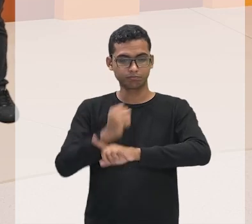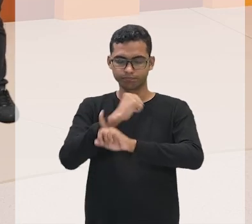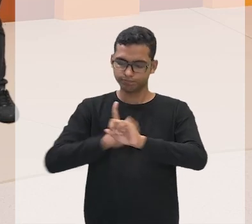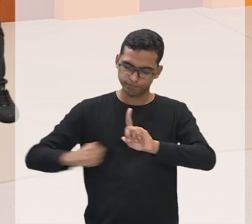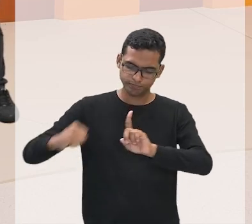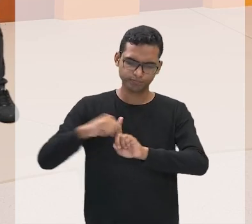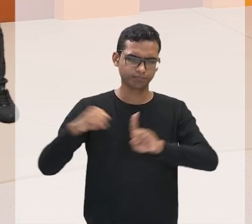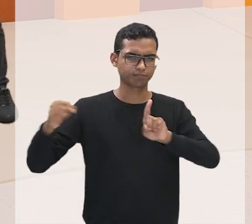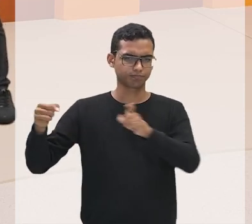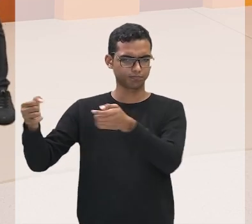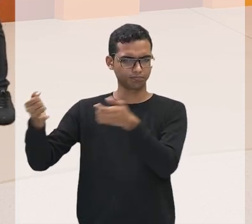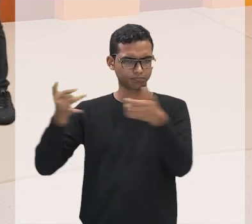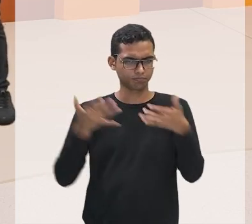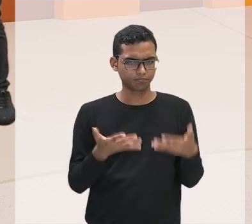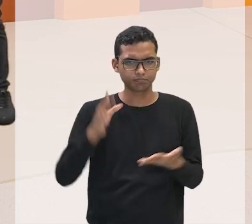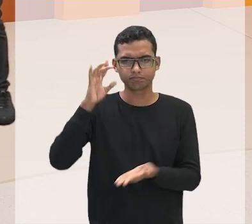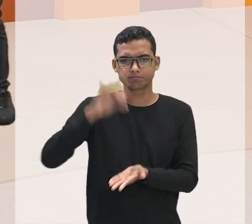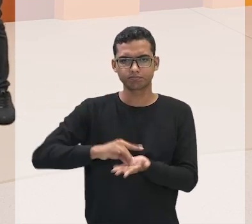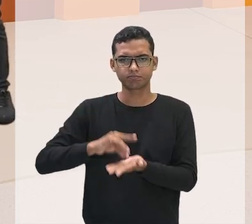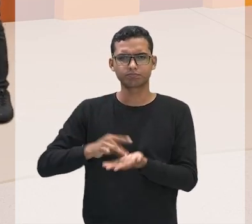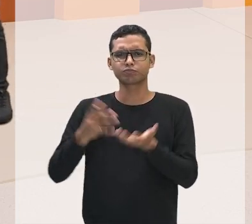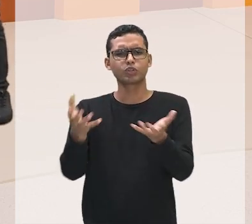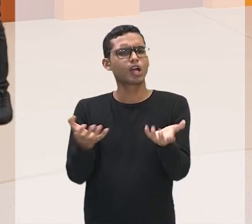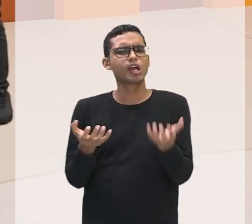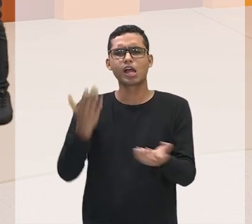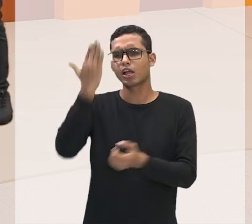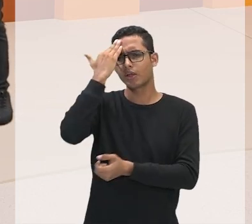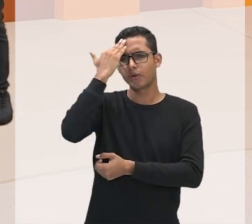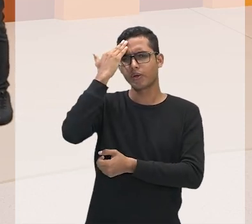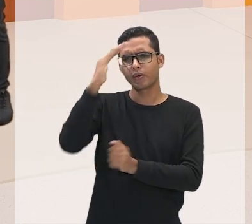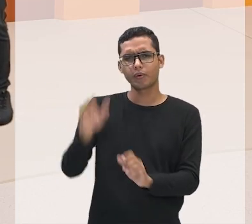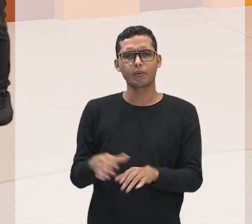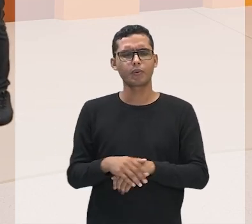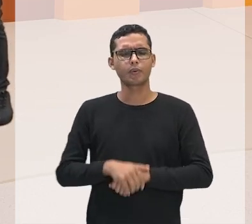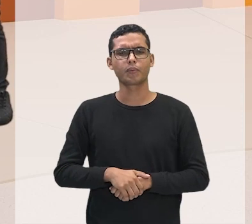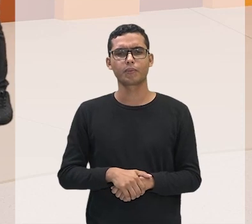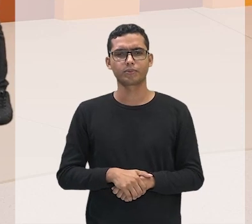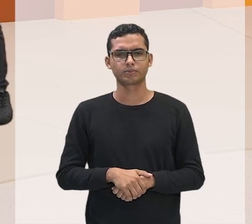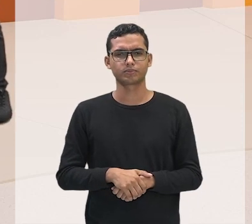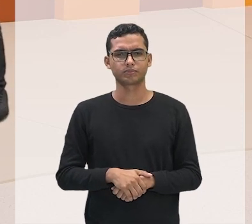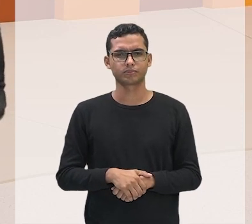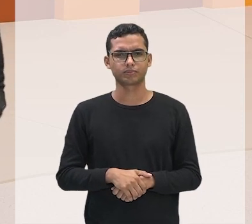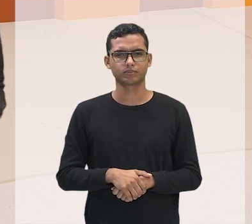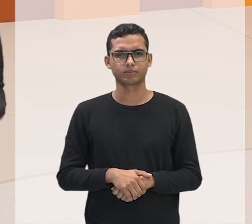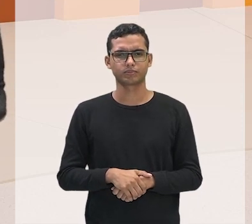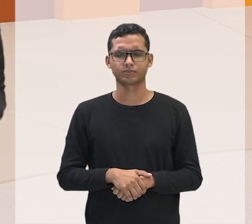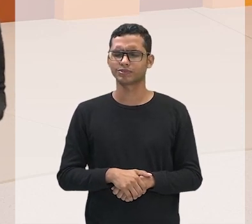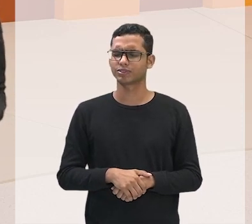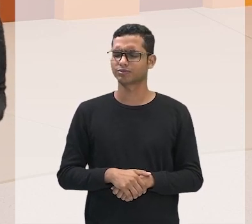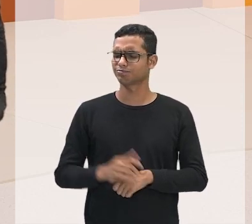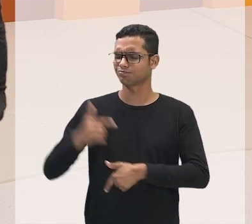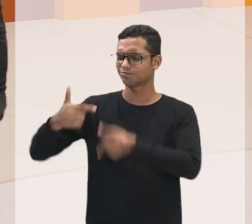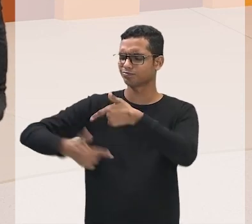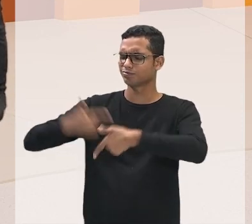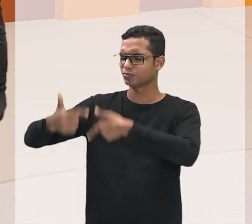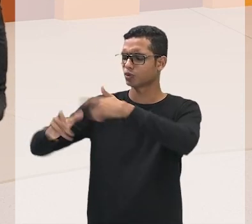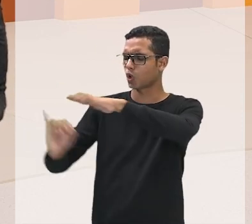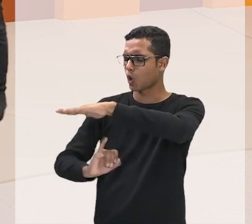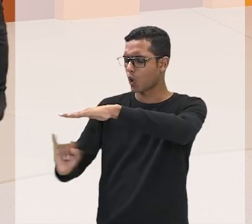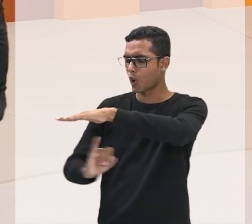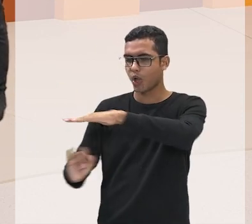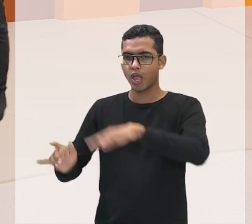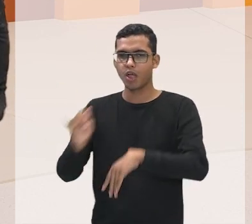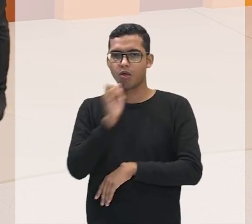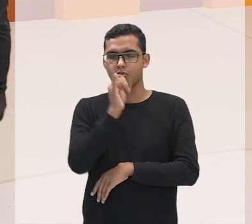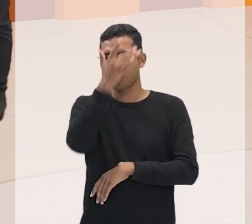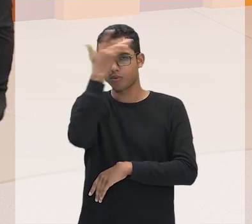economicamente ativa aqui e eu quero saber do professor com relação ali ao trabalho informal por exemplo quando a gente fala de motorista